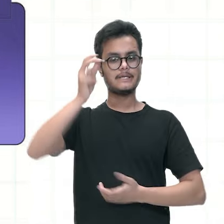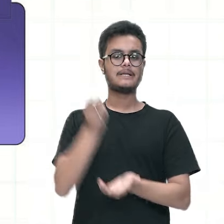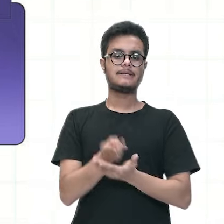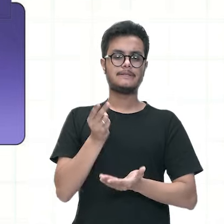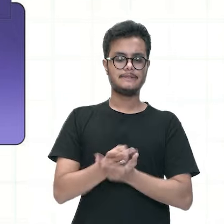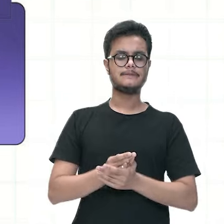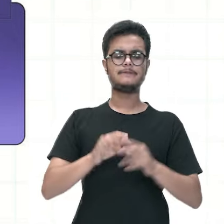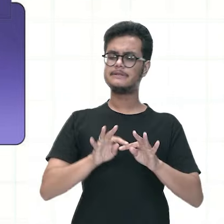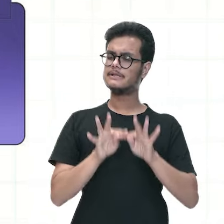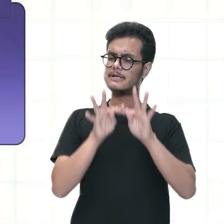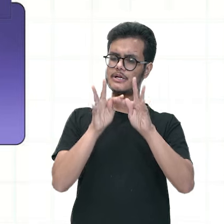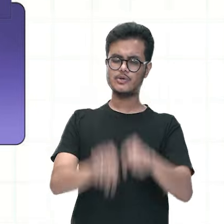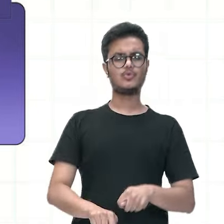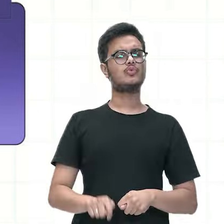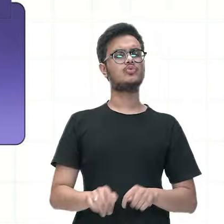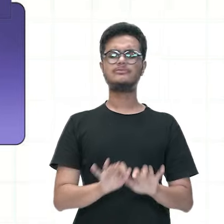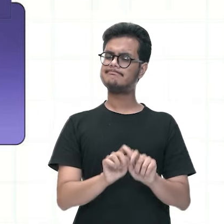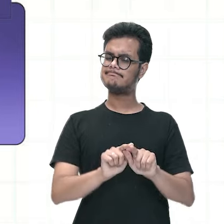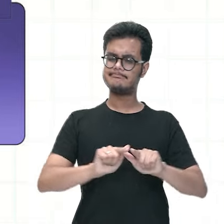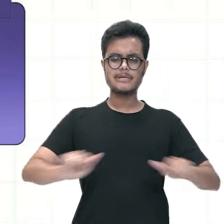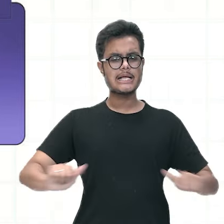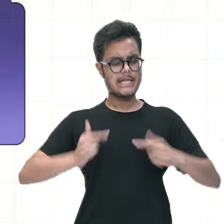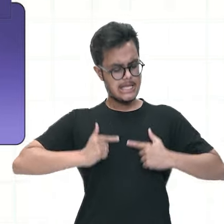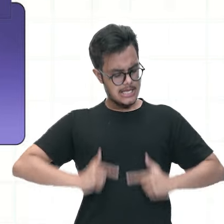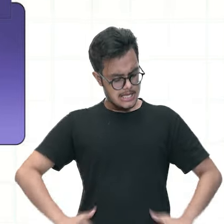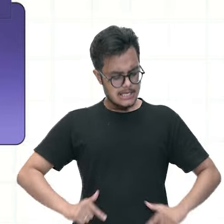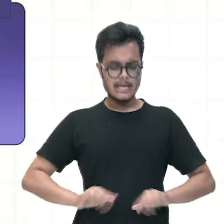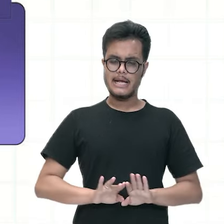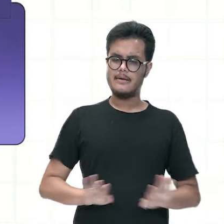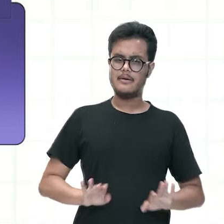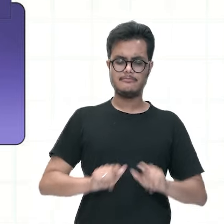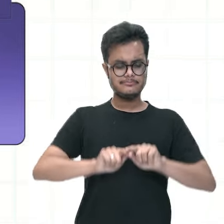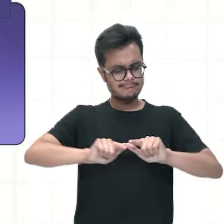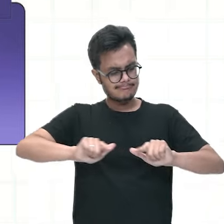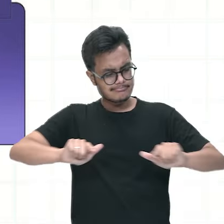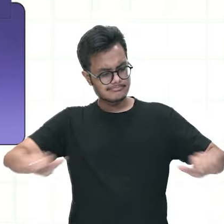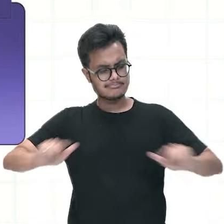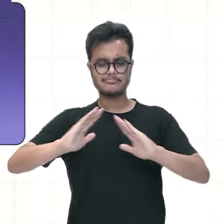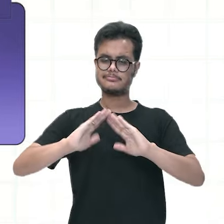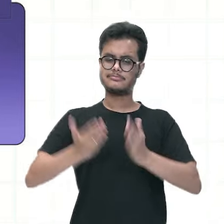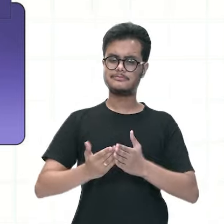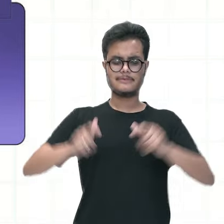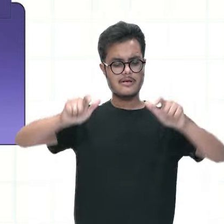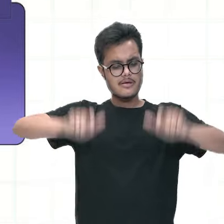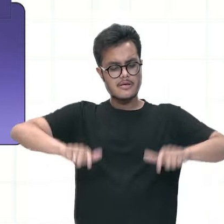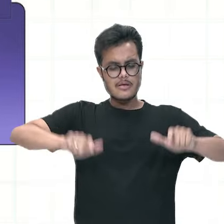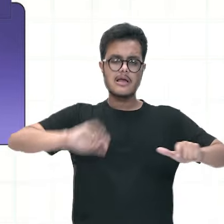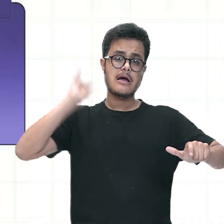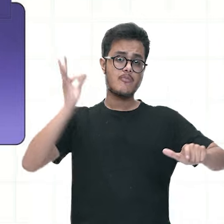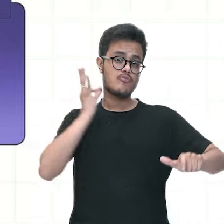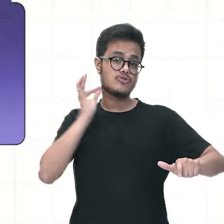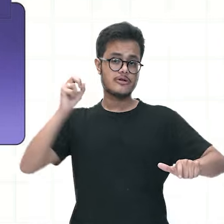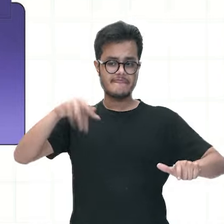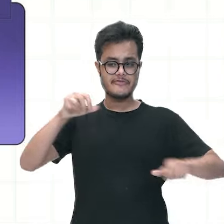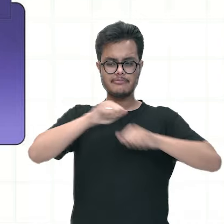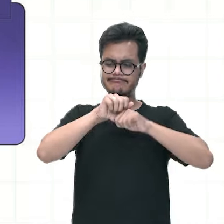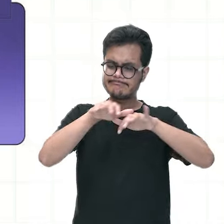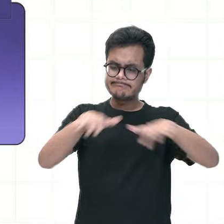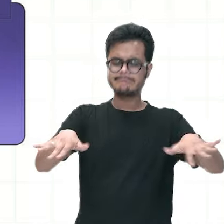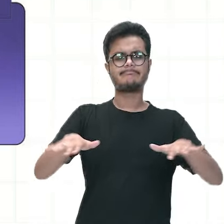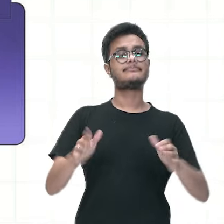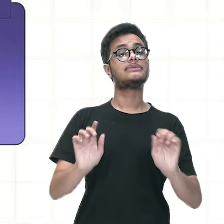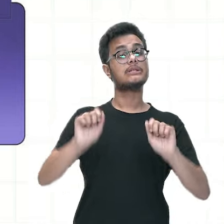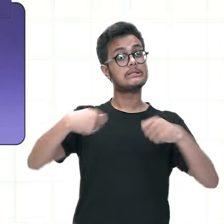poços os filtros os latões as caixas d'água sempre bem tampados todo mundo tem o costume de